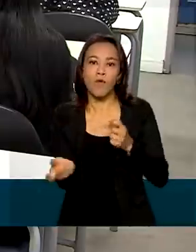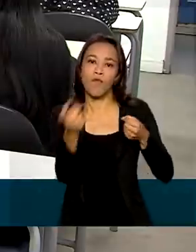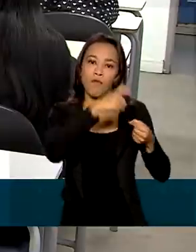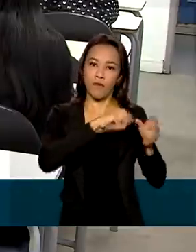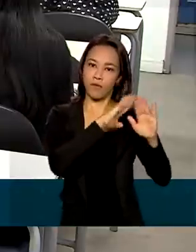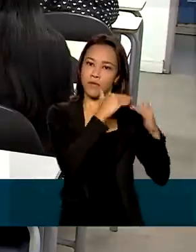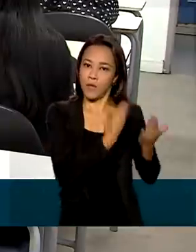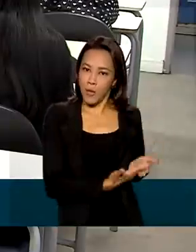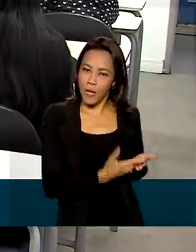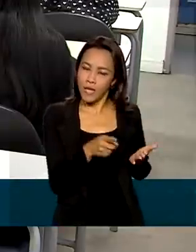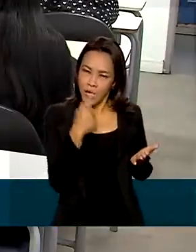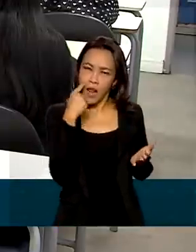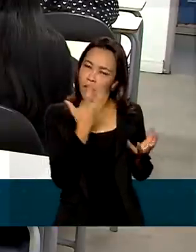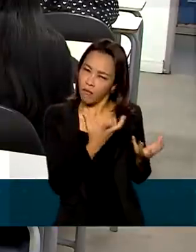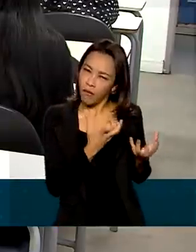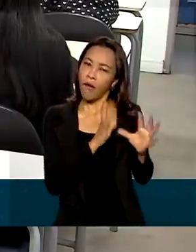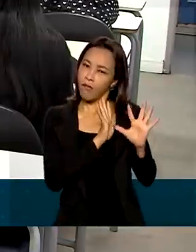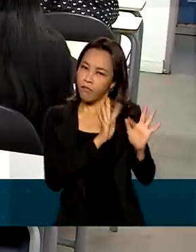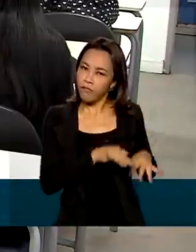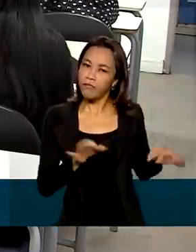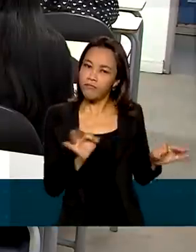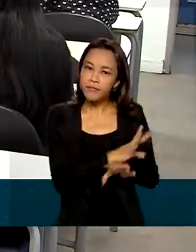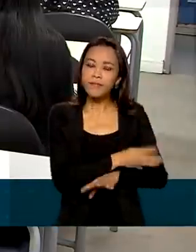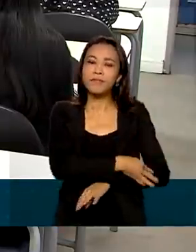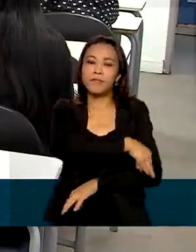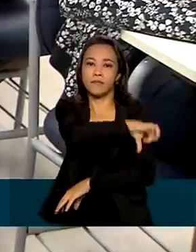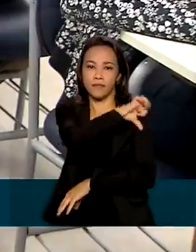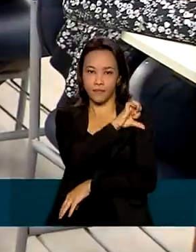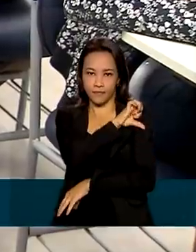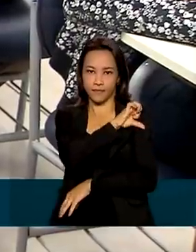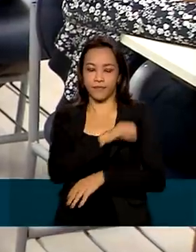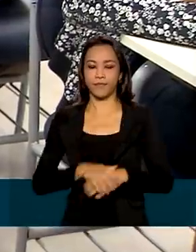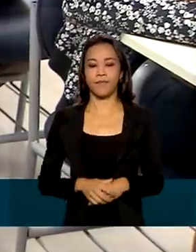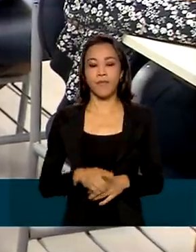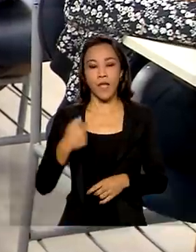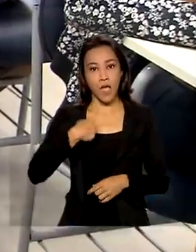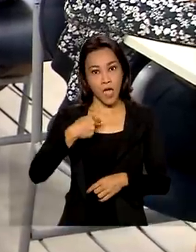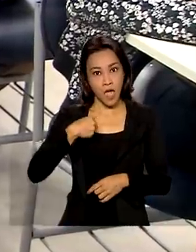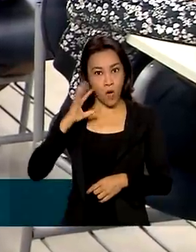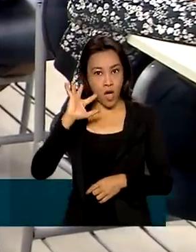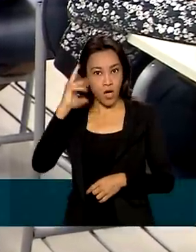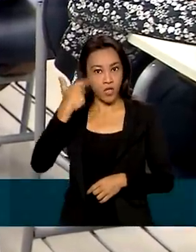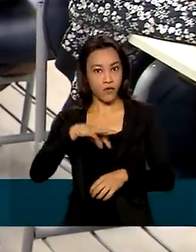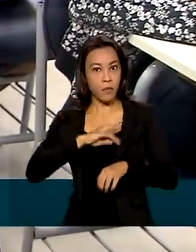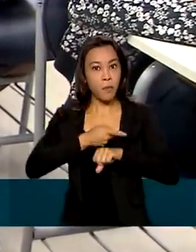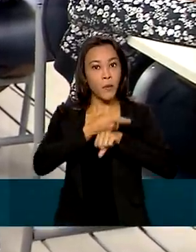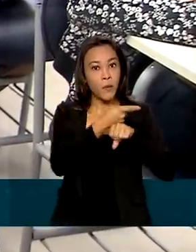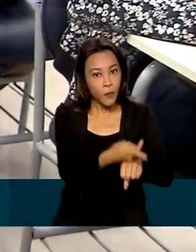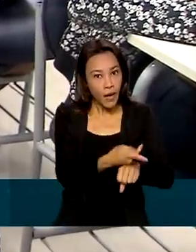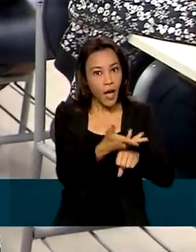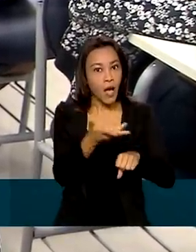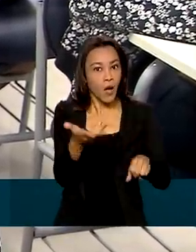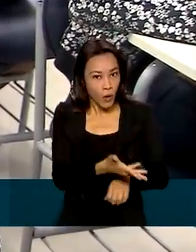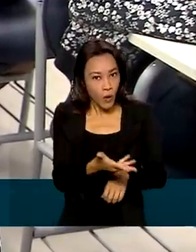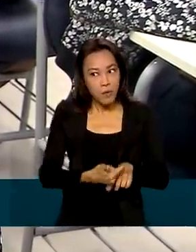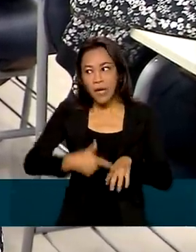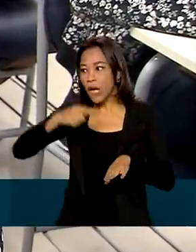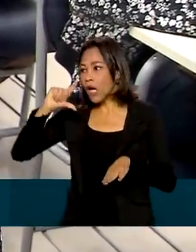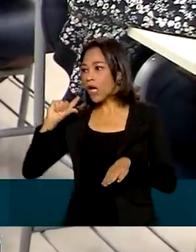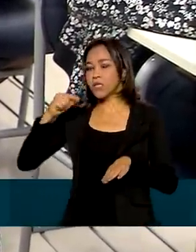à sala de aula e pretende concluir o ensino fundamental. Resolvi buscar o que eu não pude buscar antes.